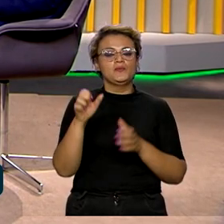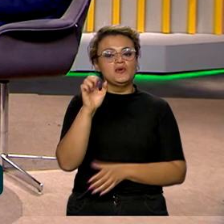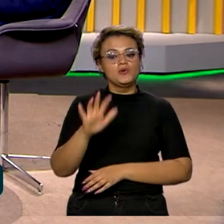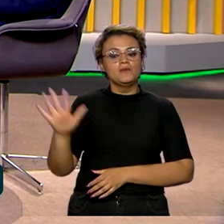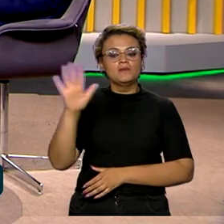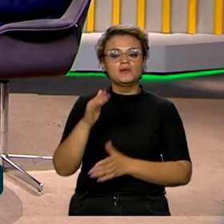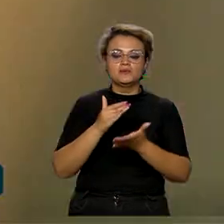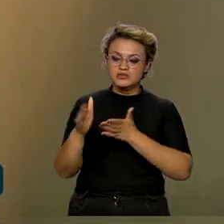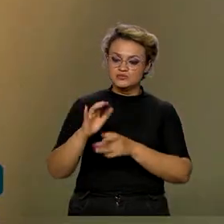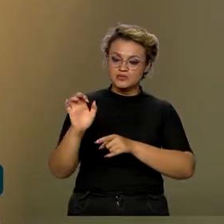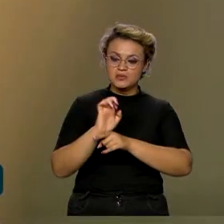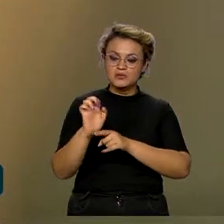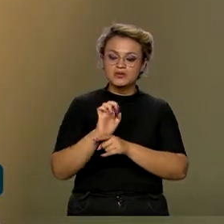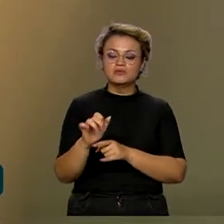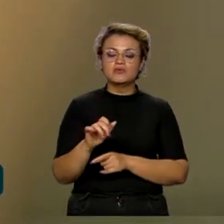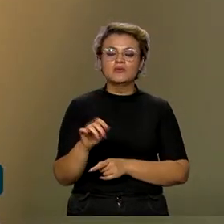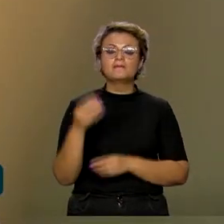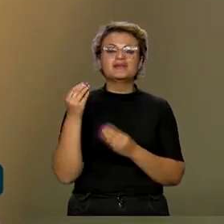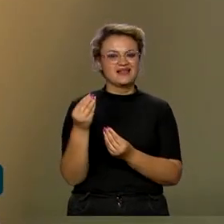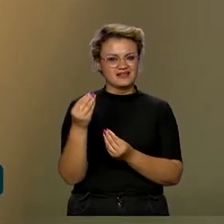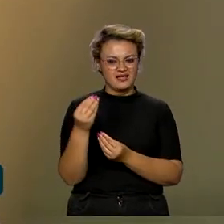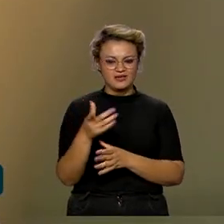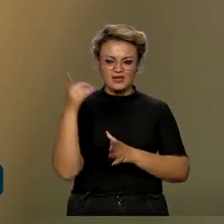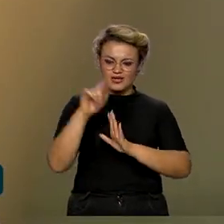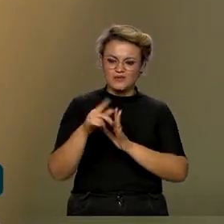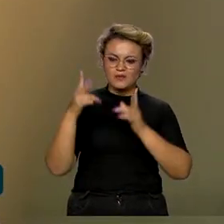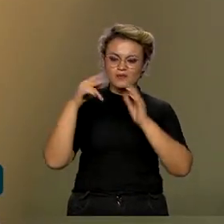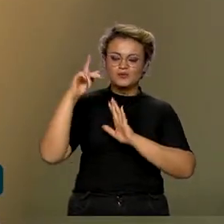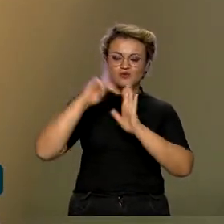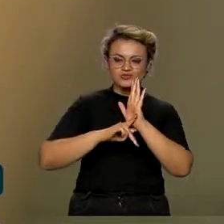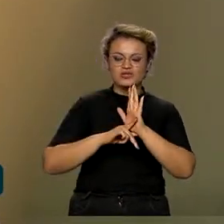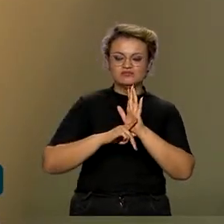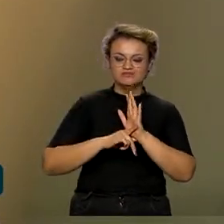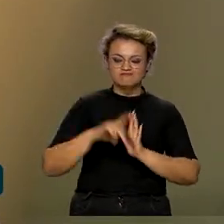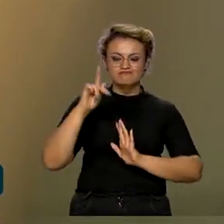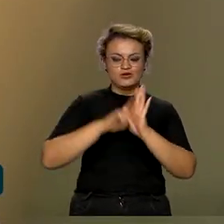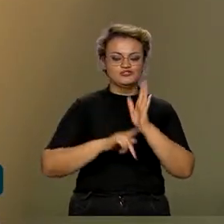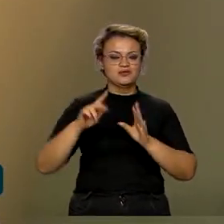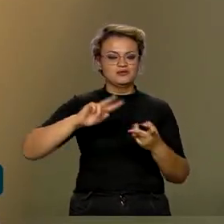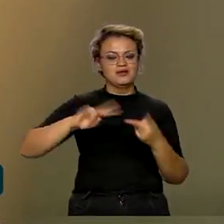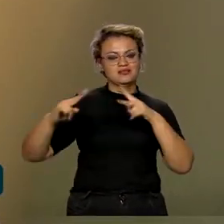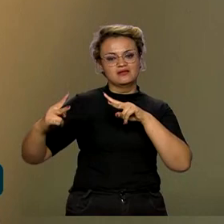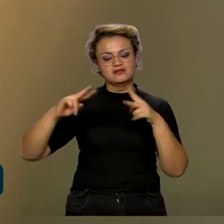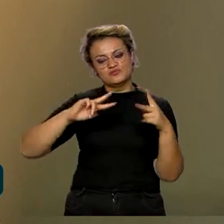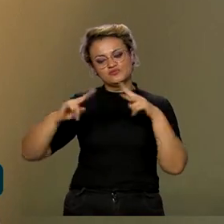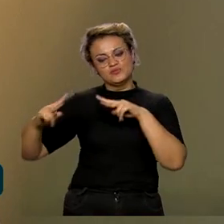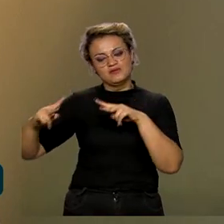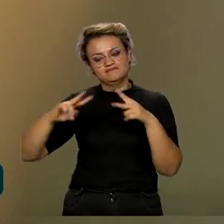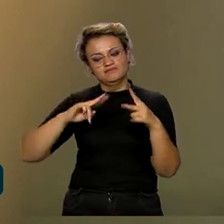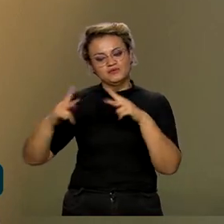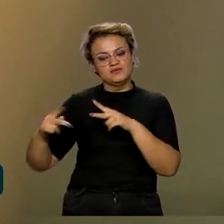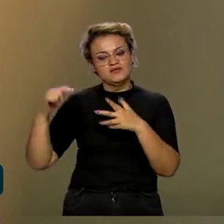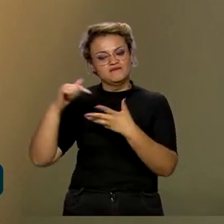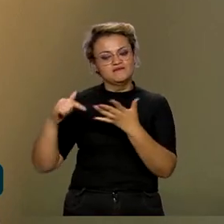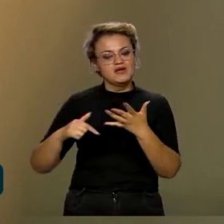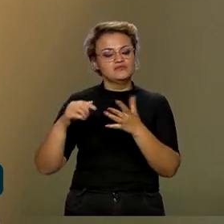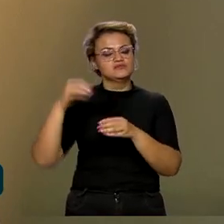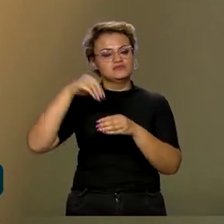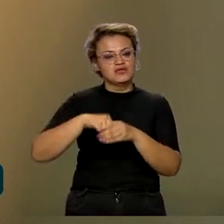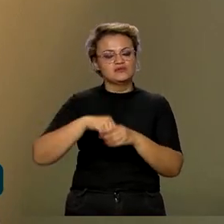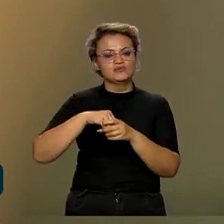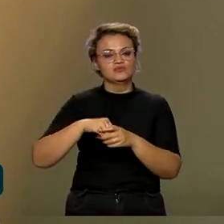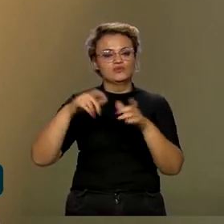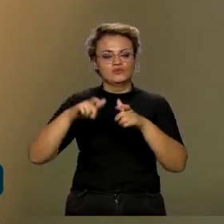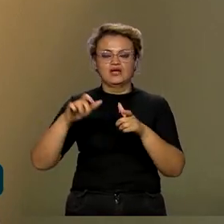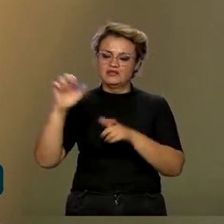o euro exatamente como projeto para transacionar bens e comércio dentro do espaço